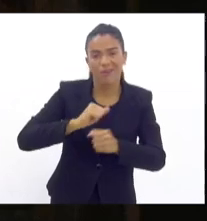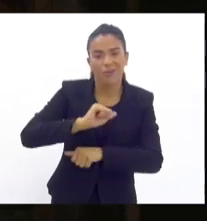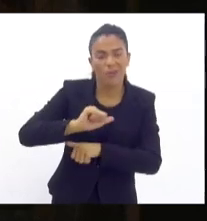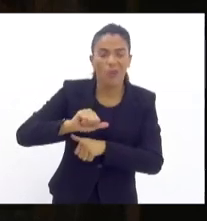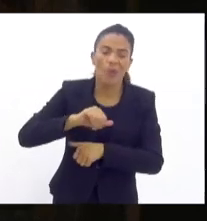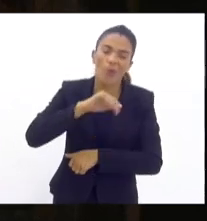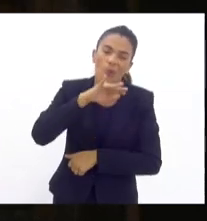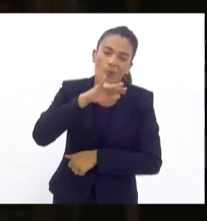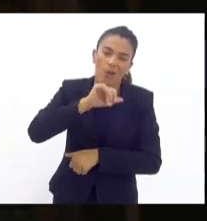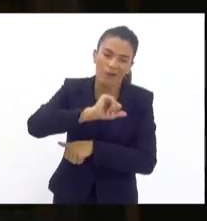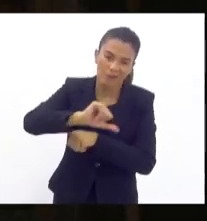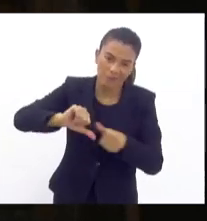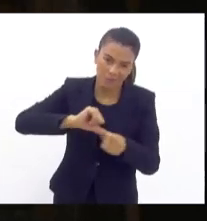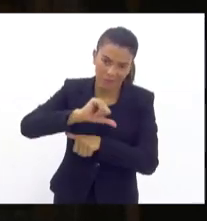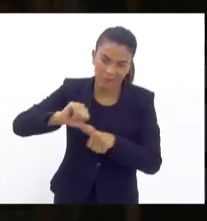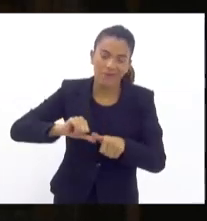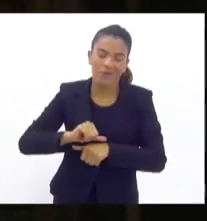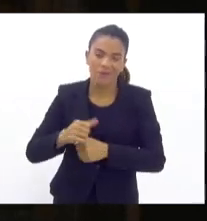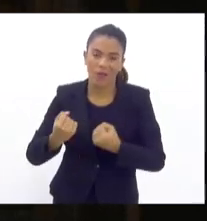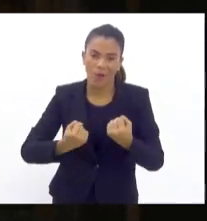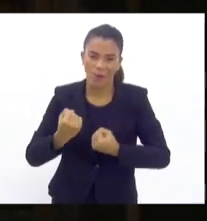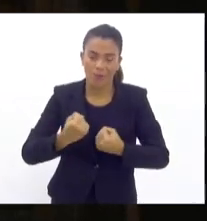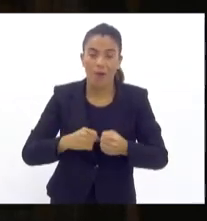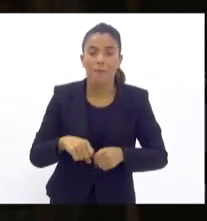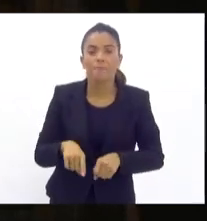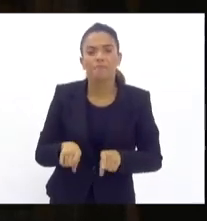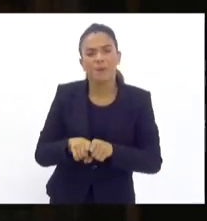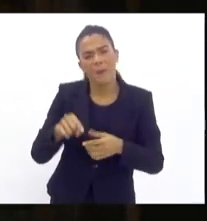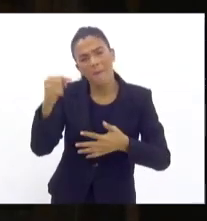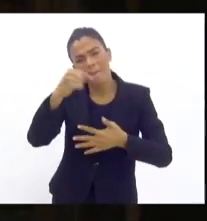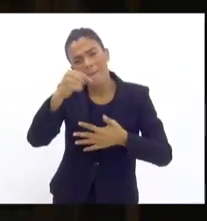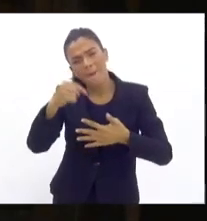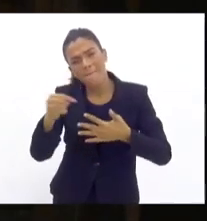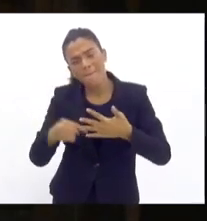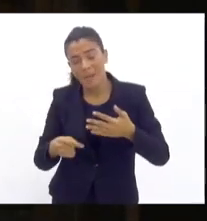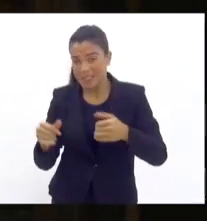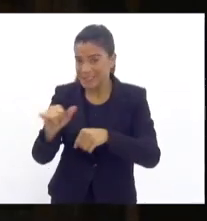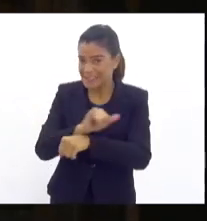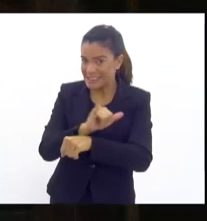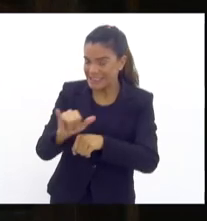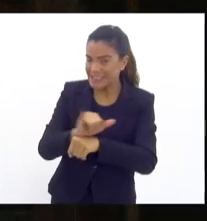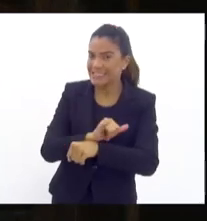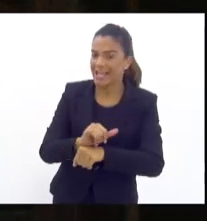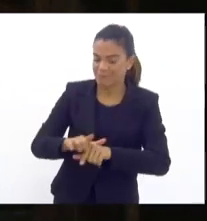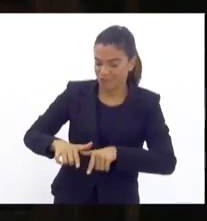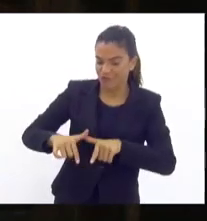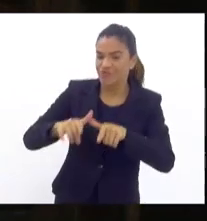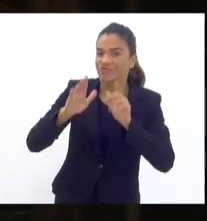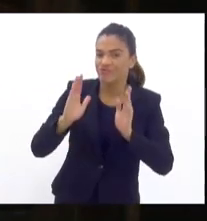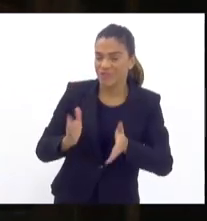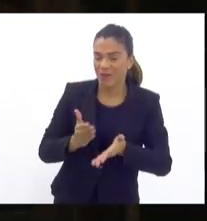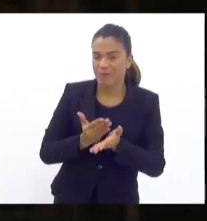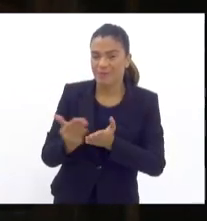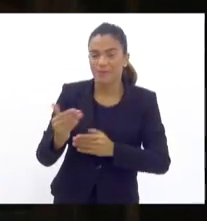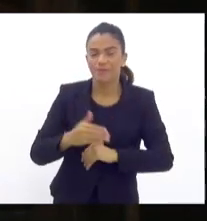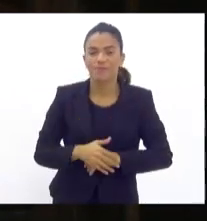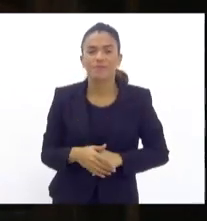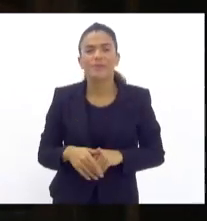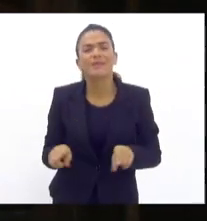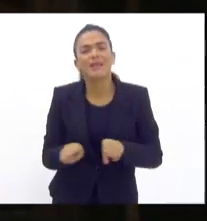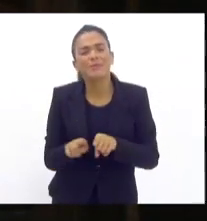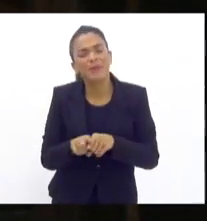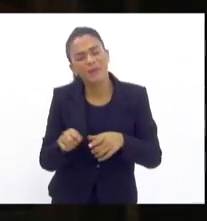vez, de uma forma mais contundente das ruas. Uma série de medidas estratégicas estão sendo feitas. e eu também queria fazer aqui uma